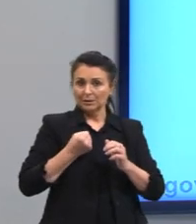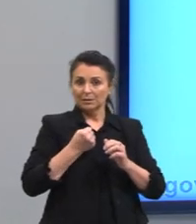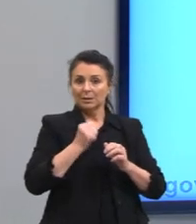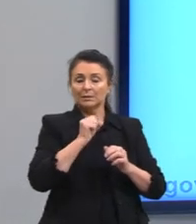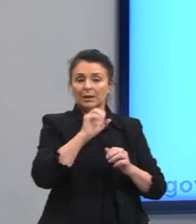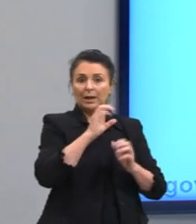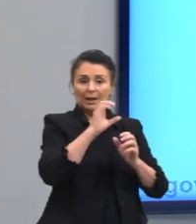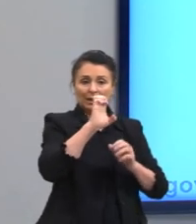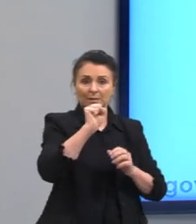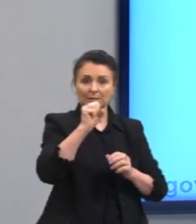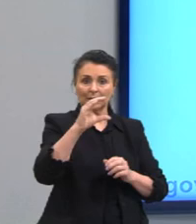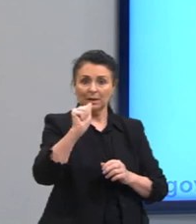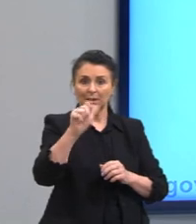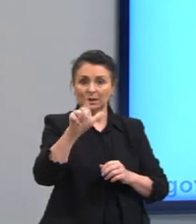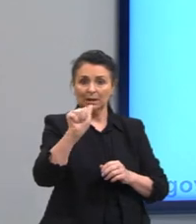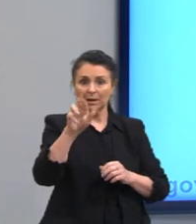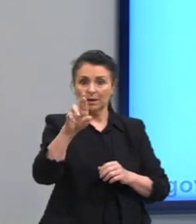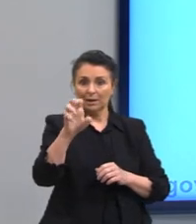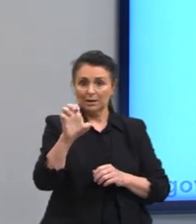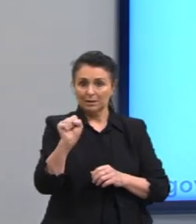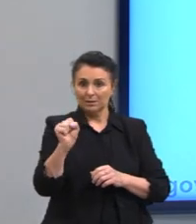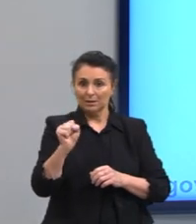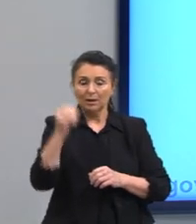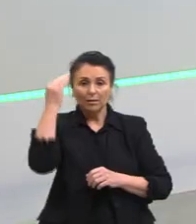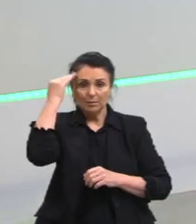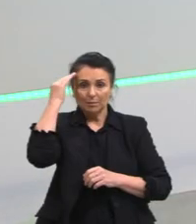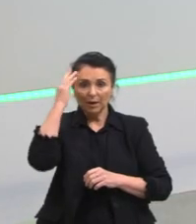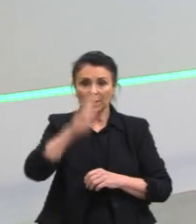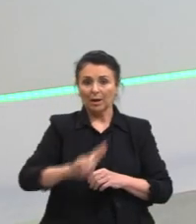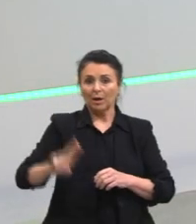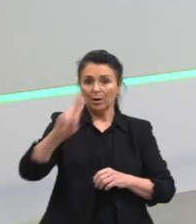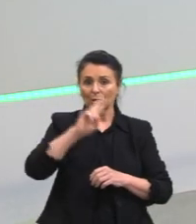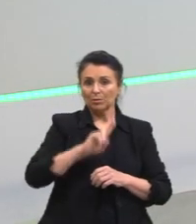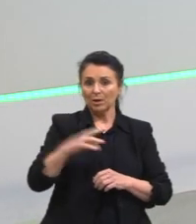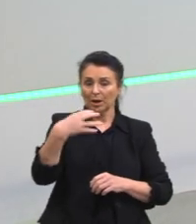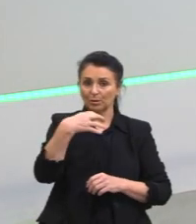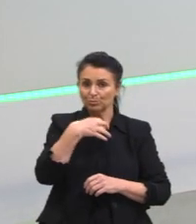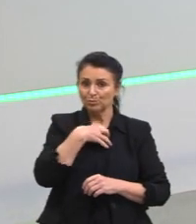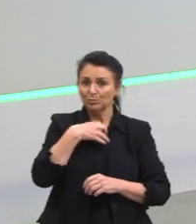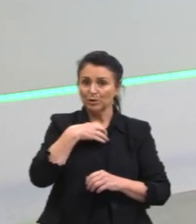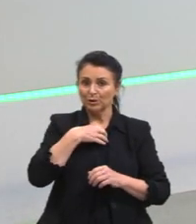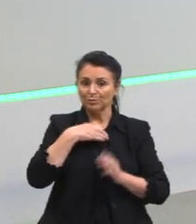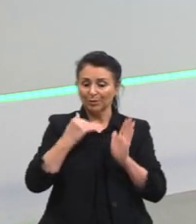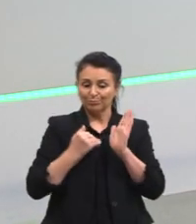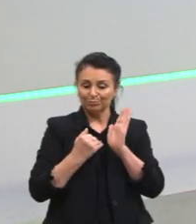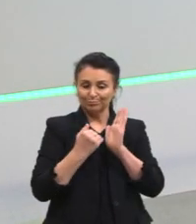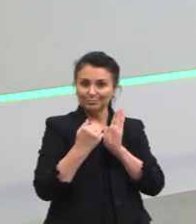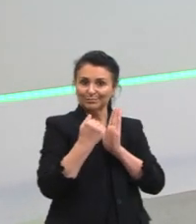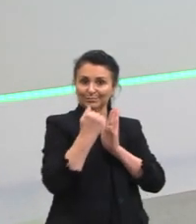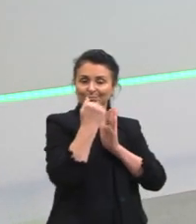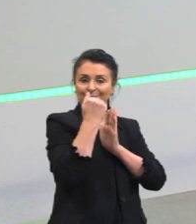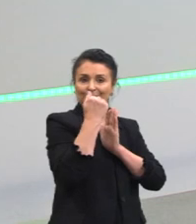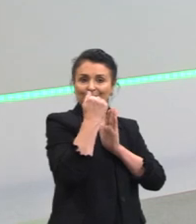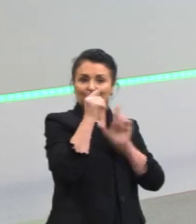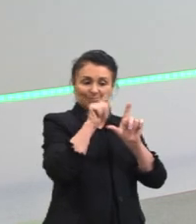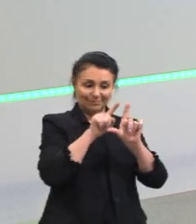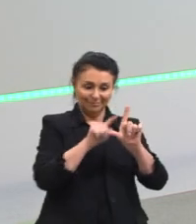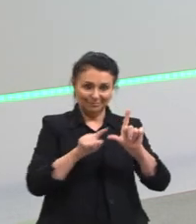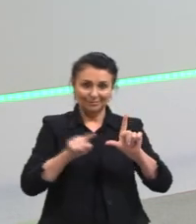geralmente, o que a gente precisa saber é utilizar essas grandezas de forma escalar. Então, não se preocupem muito